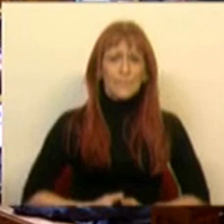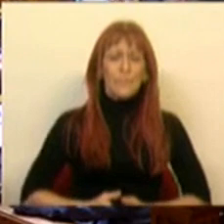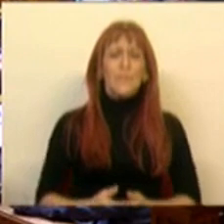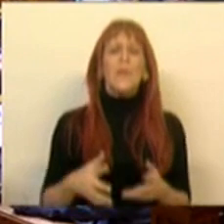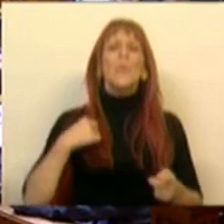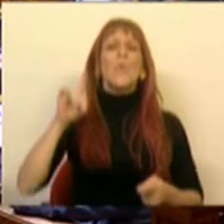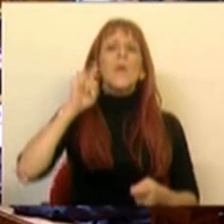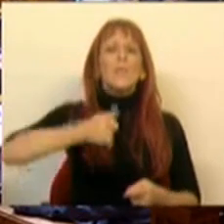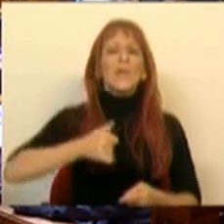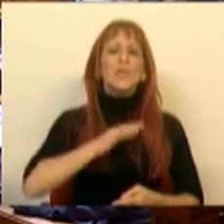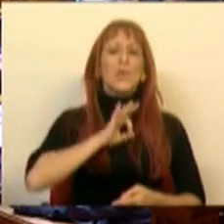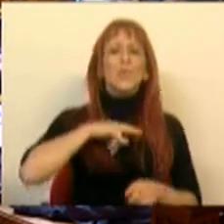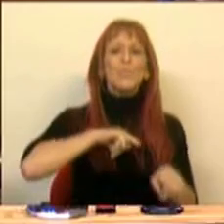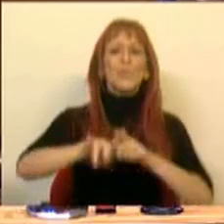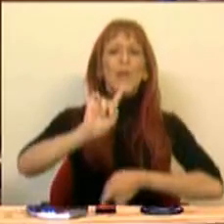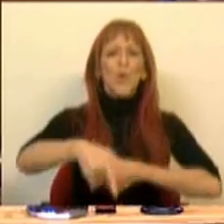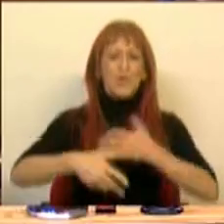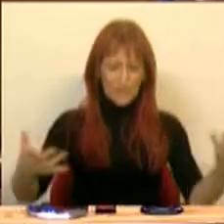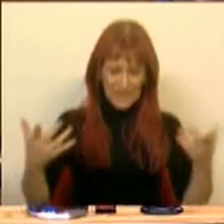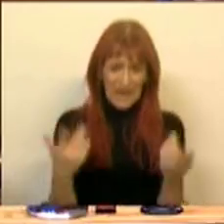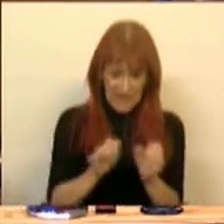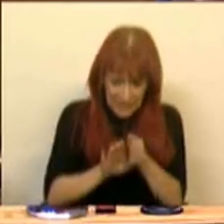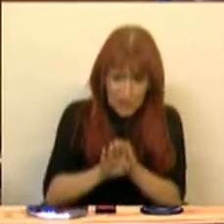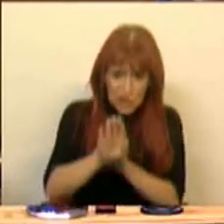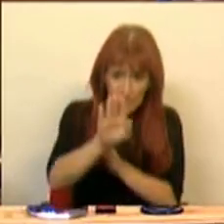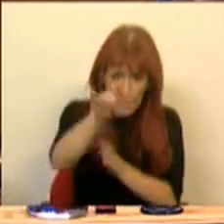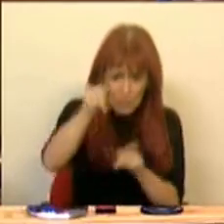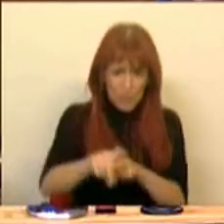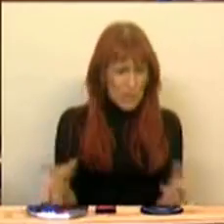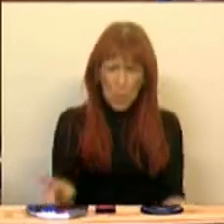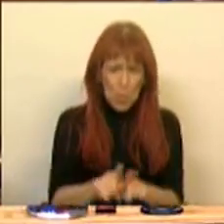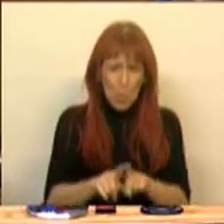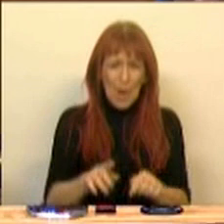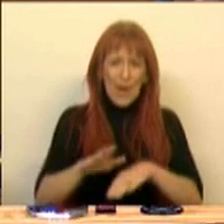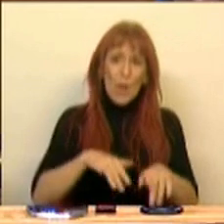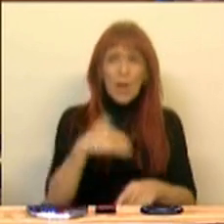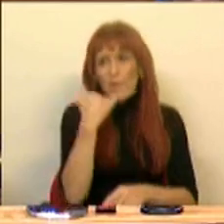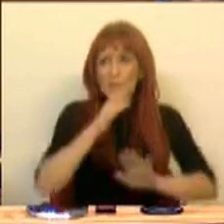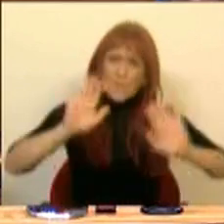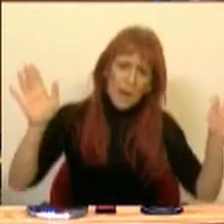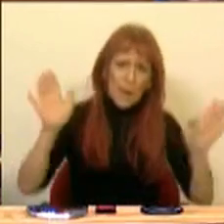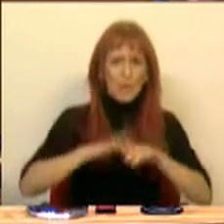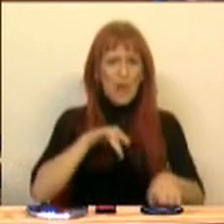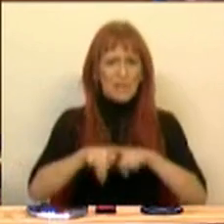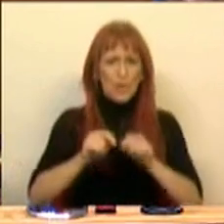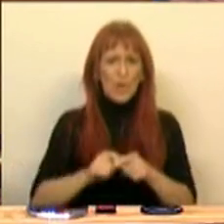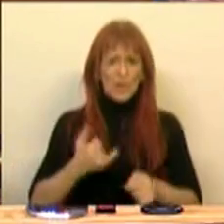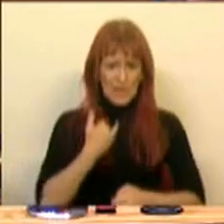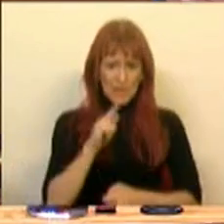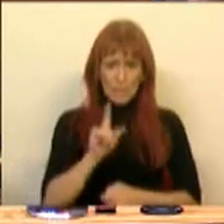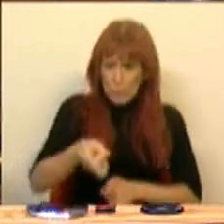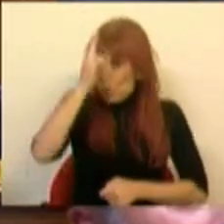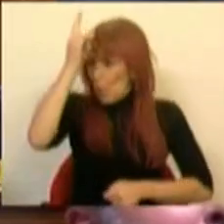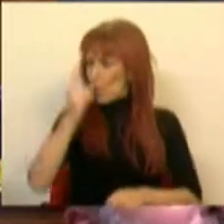E o que é importante, Sr. Deputado, é que este crescimento não tem sido feito felizmente com as políticas da iniciativa